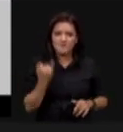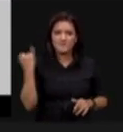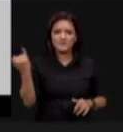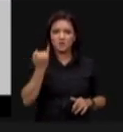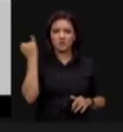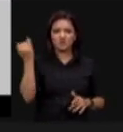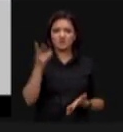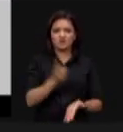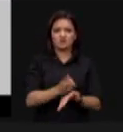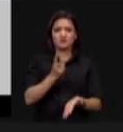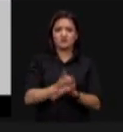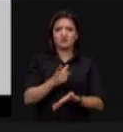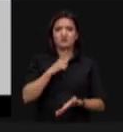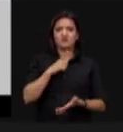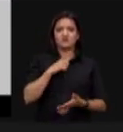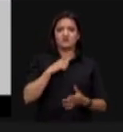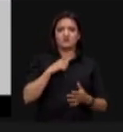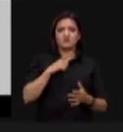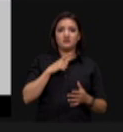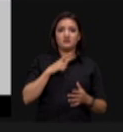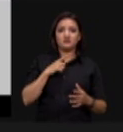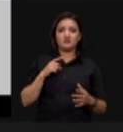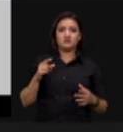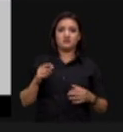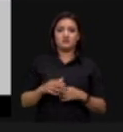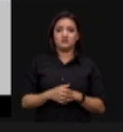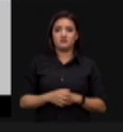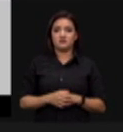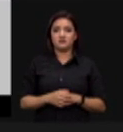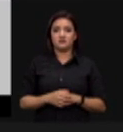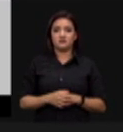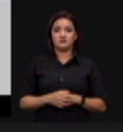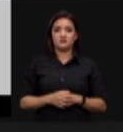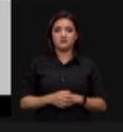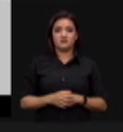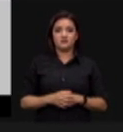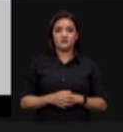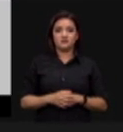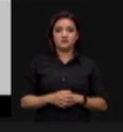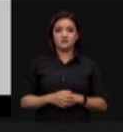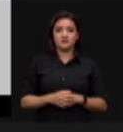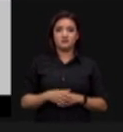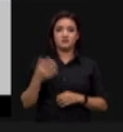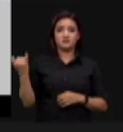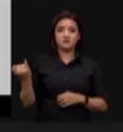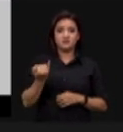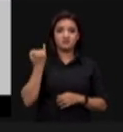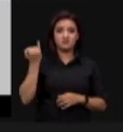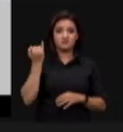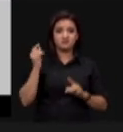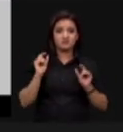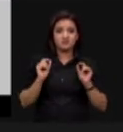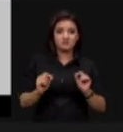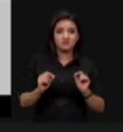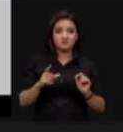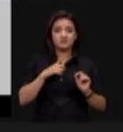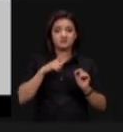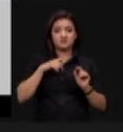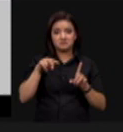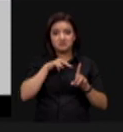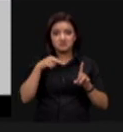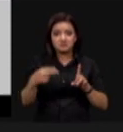do ponto de vista se pudermos voltar para o slide anterior eu agradeço é fundamental do ponto de vista destes